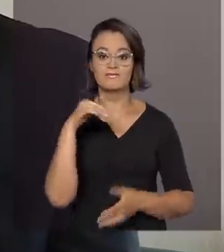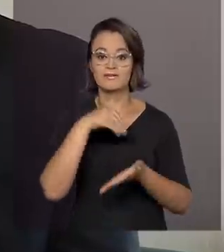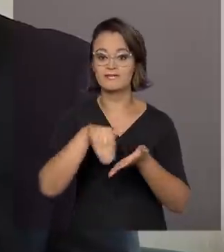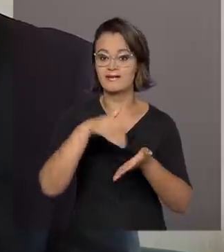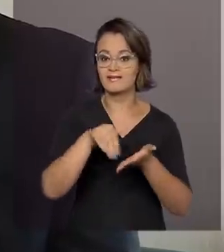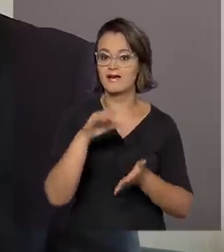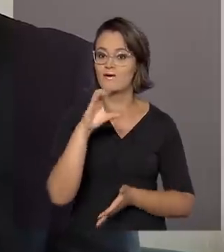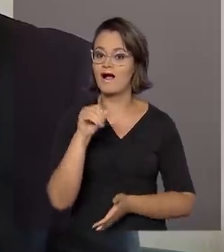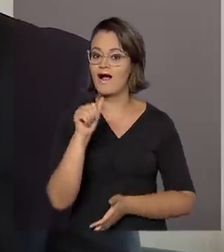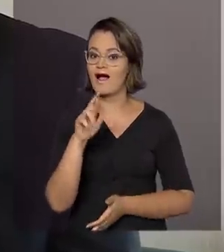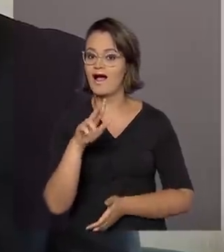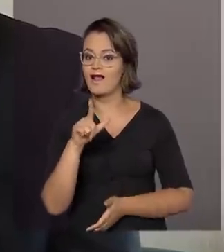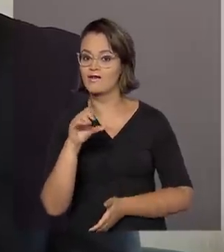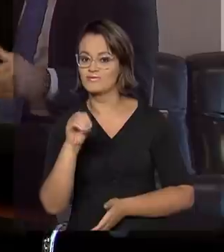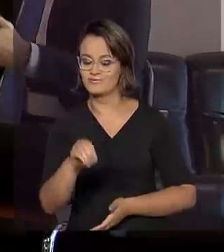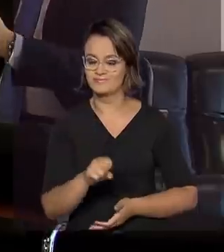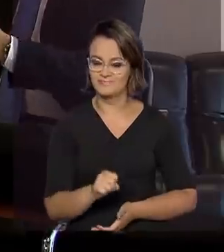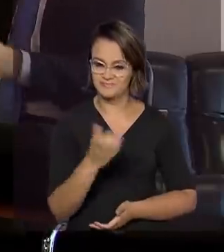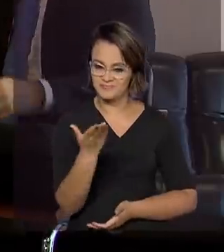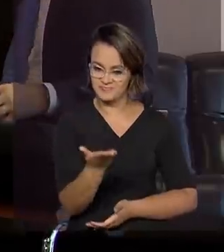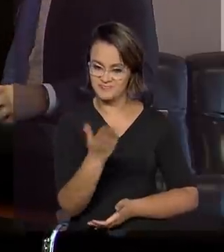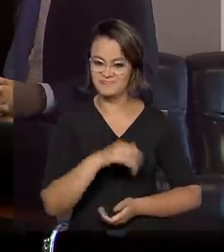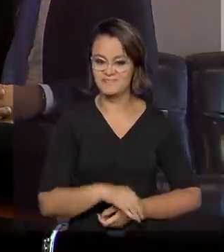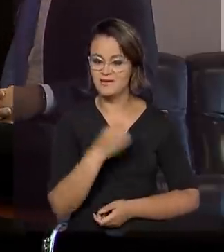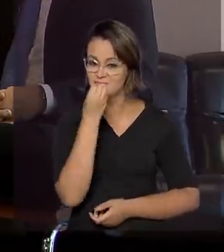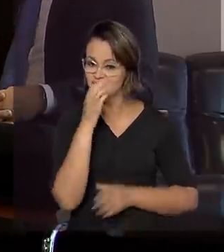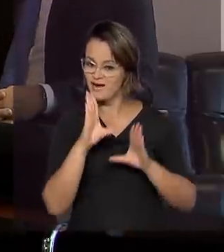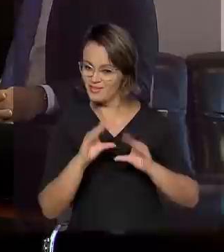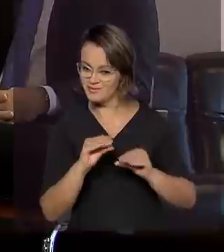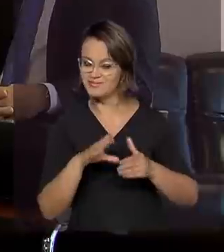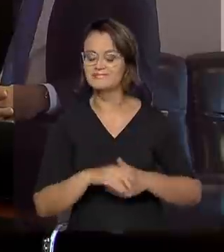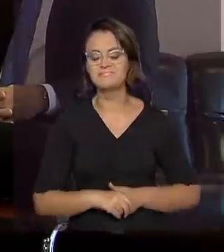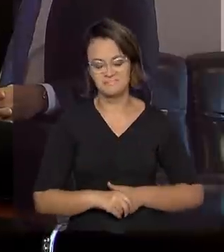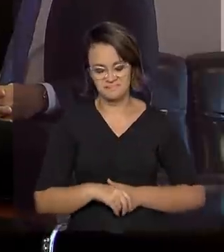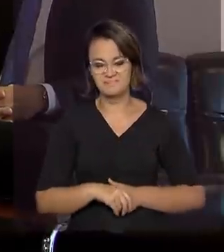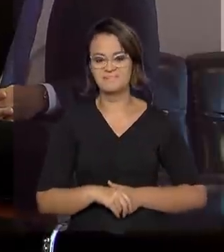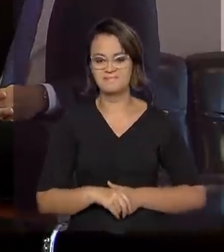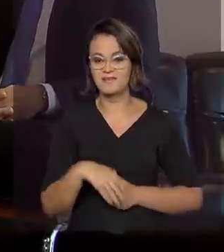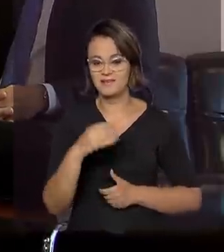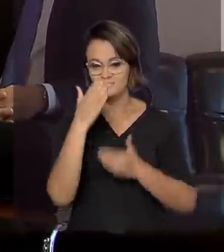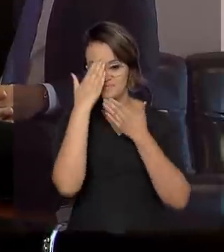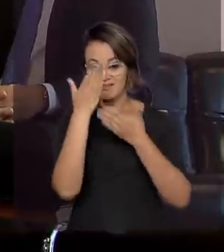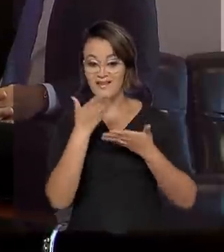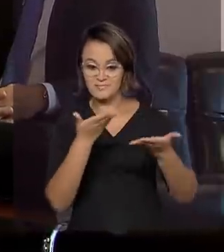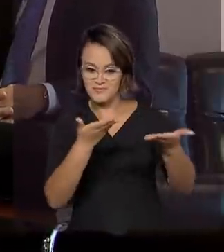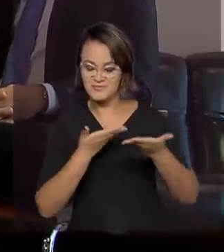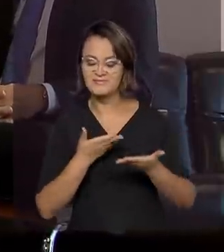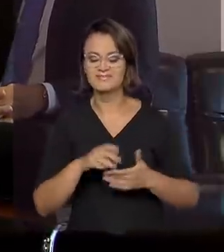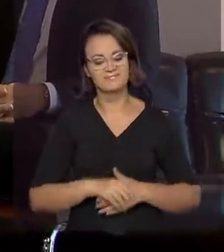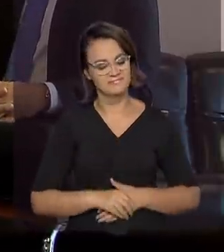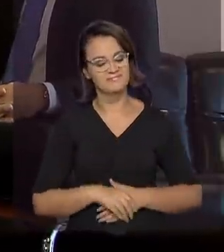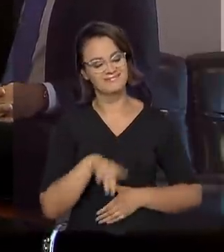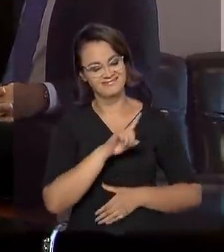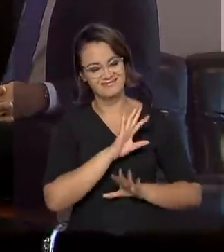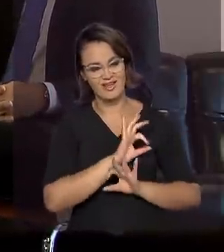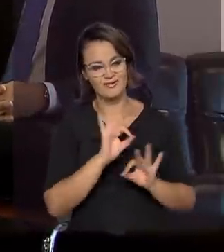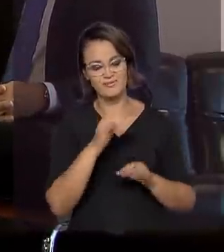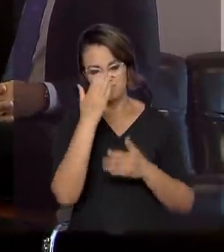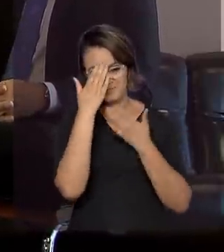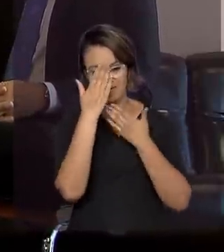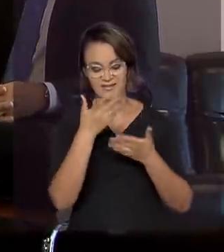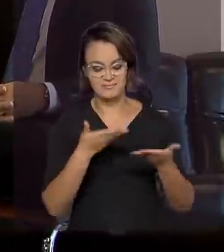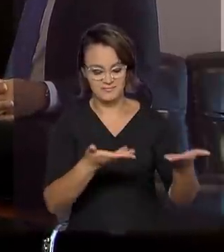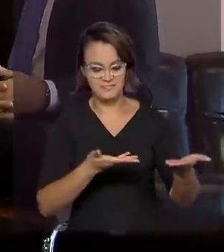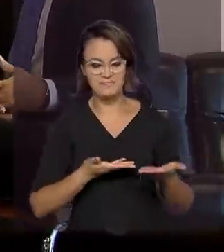secretário Carlos Nadalim. Boa noite, secretário. Boa noite. Muito obrigado pelo convite. Nós agradecemos a sua